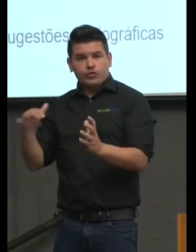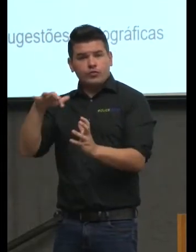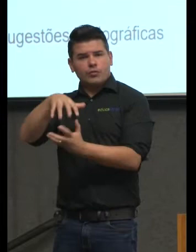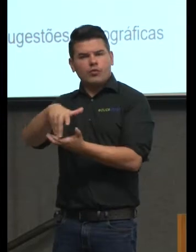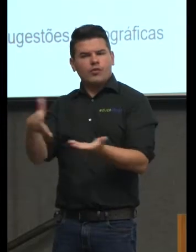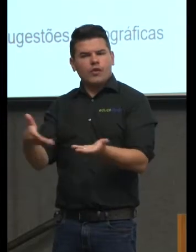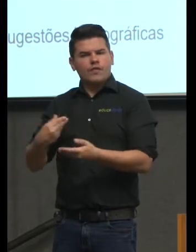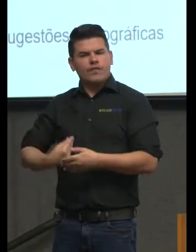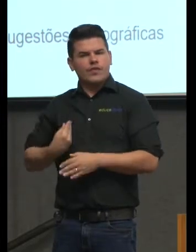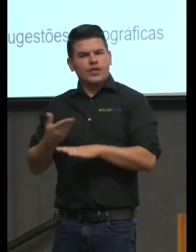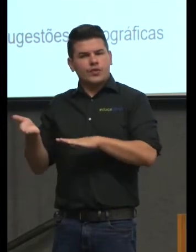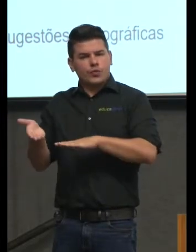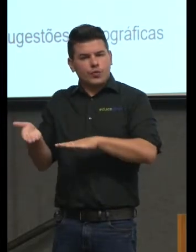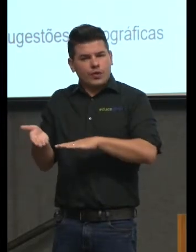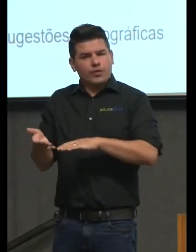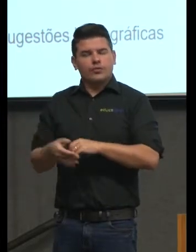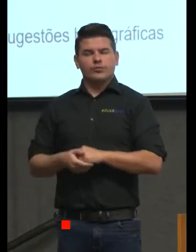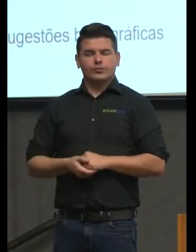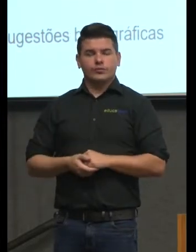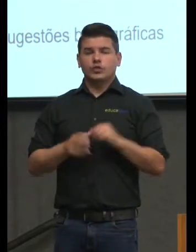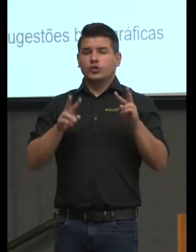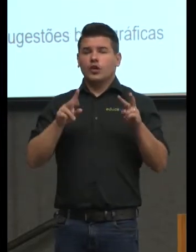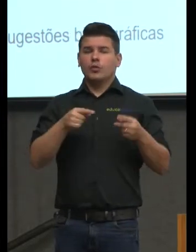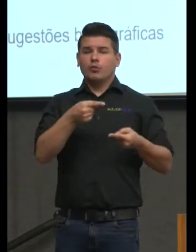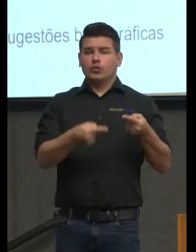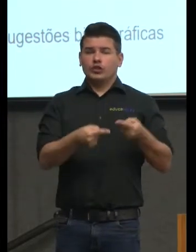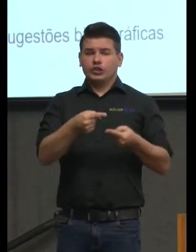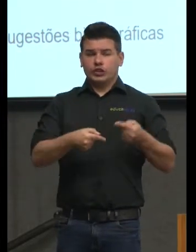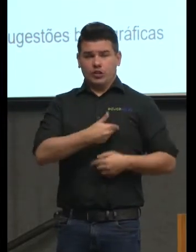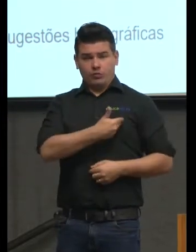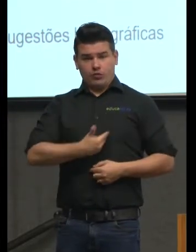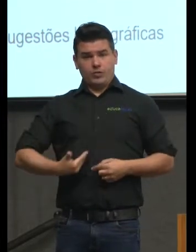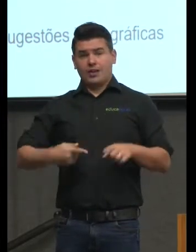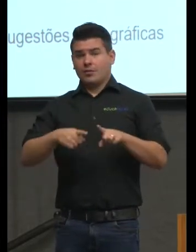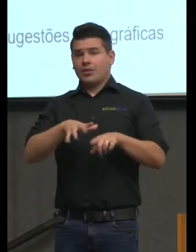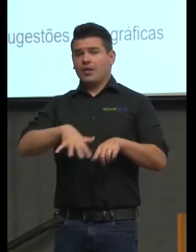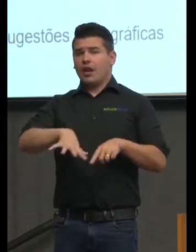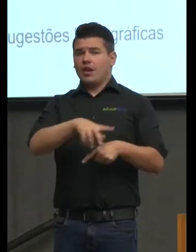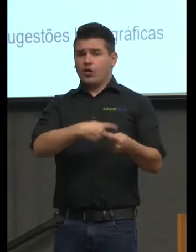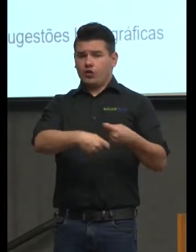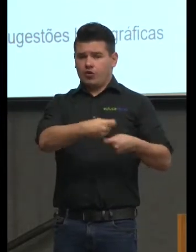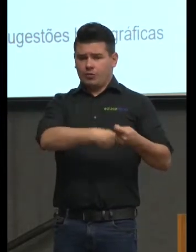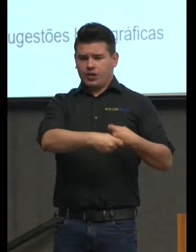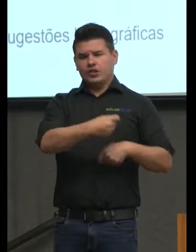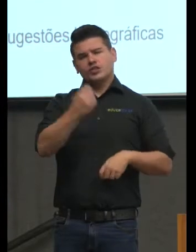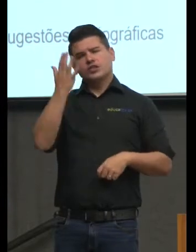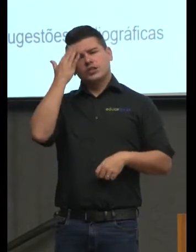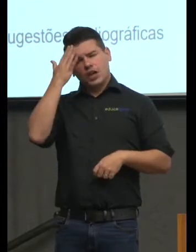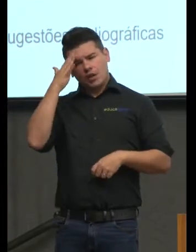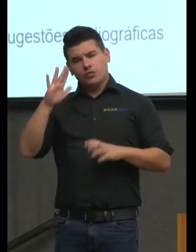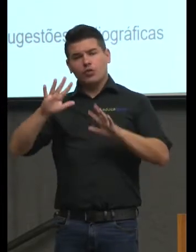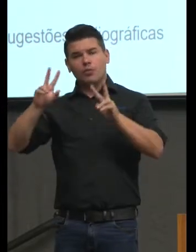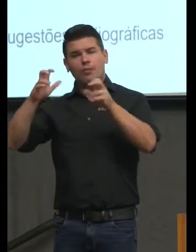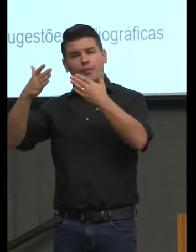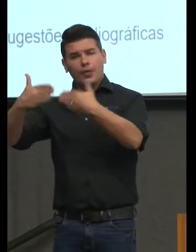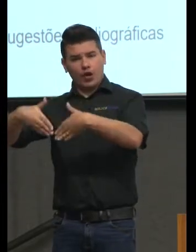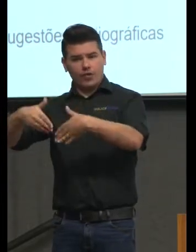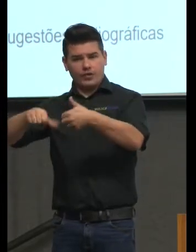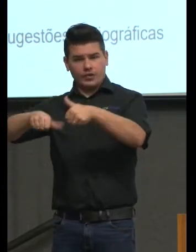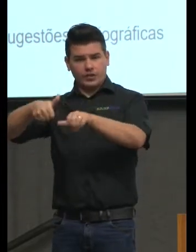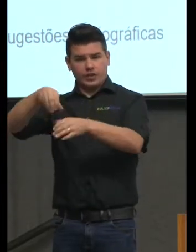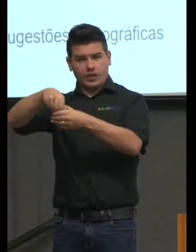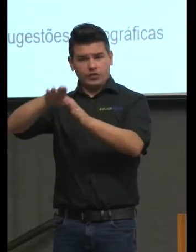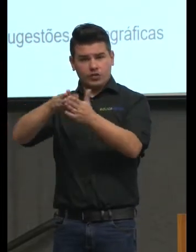sobretudo em políticas públicas e na economia mesmo que a gente esteja falando de avaliação escolar as